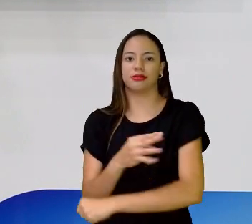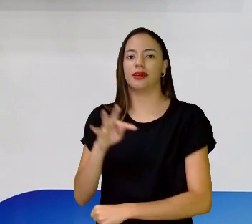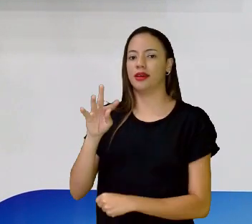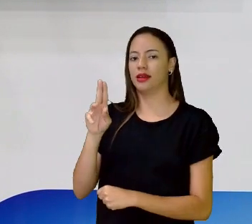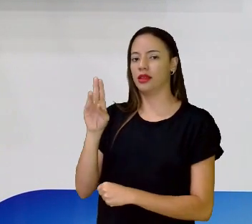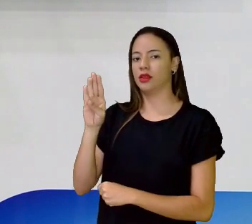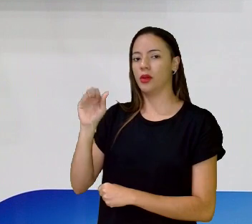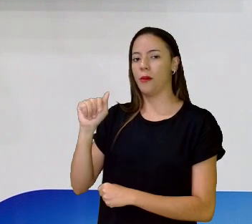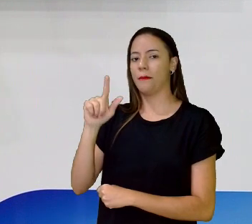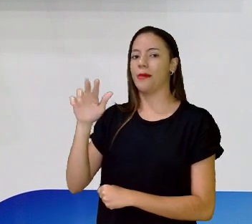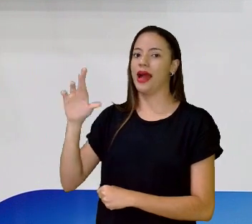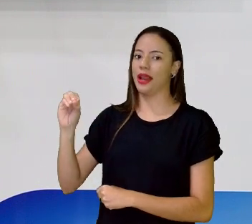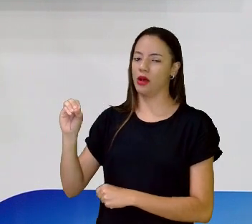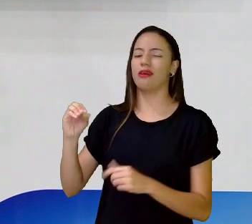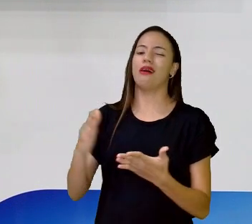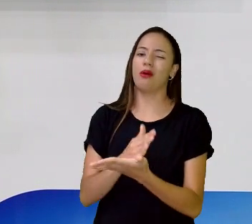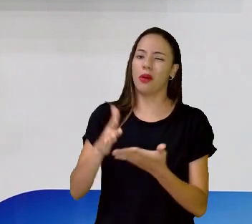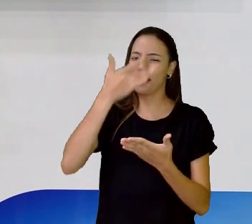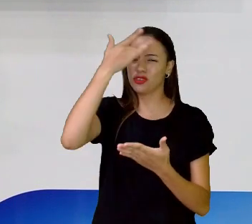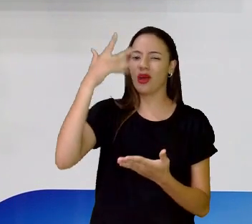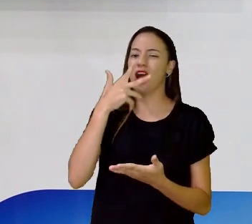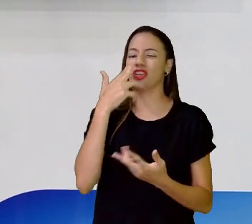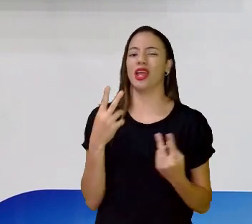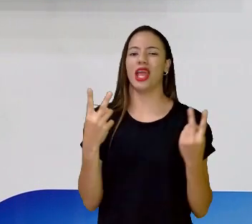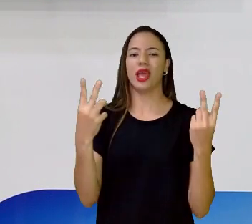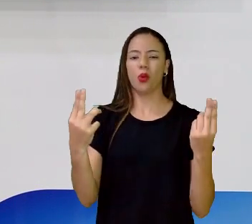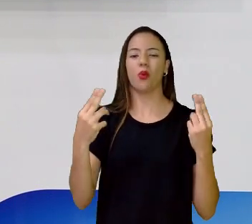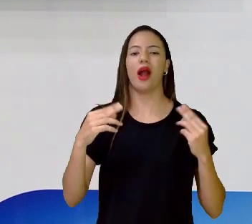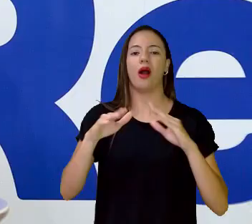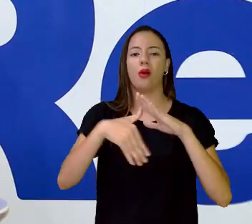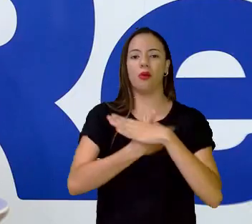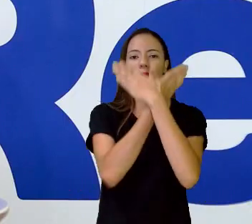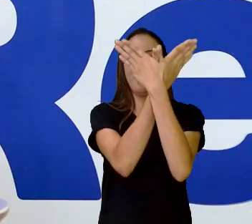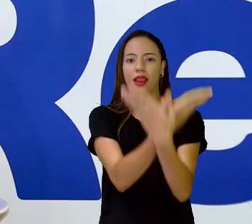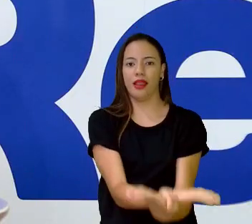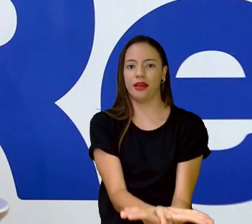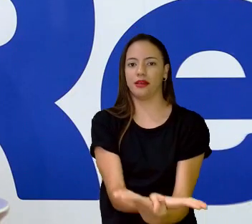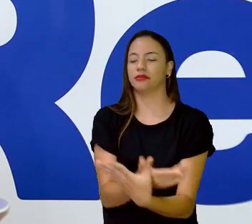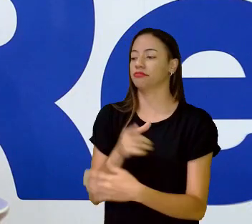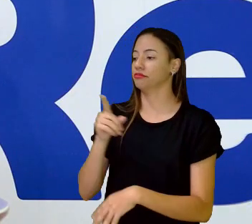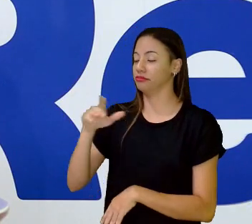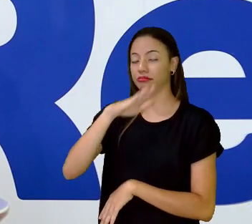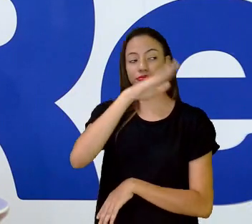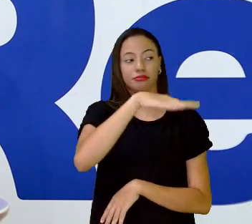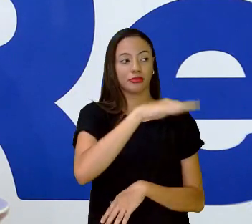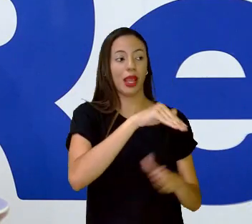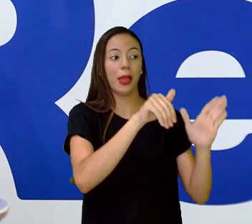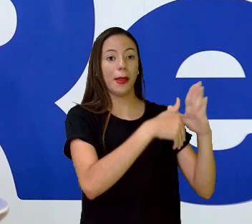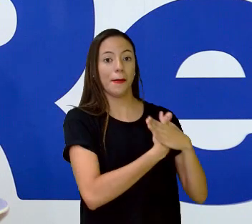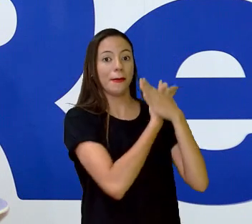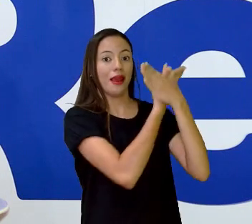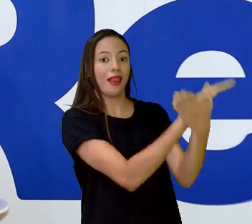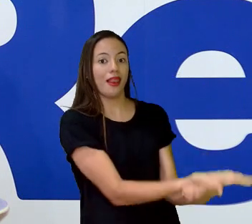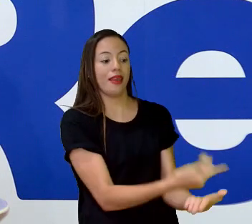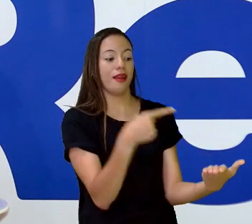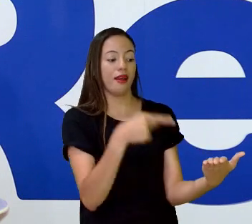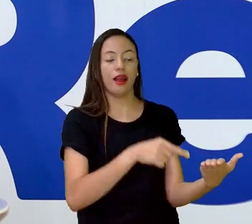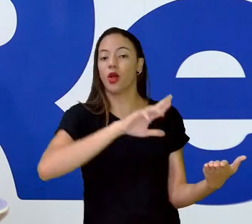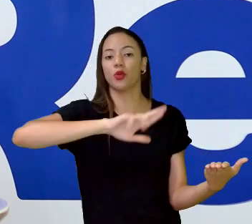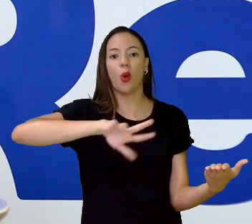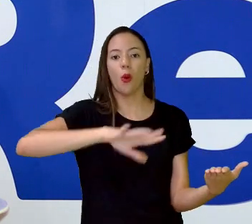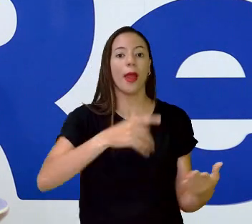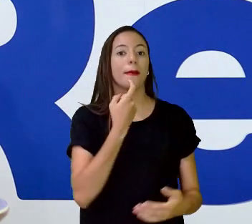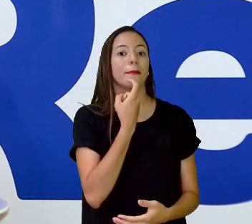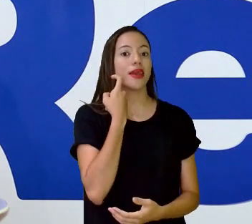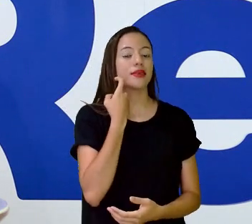tem diferença entre um e outro, né? Inclusive, a baleia nem é peixe, né? É um mamífero. Já fica aí. Olha a dica